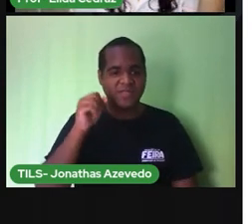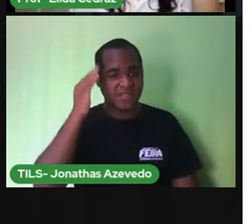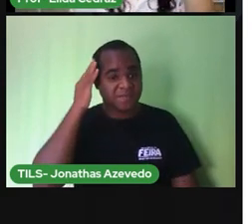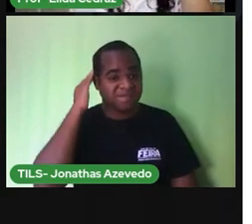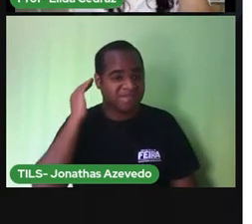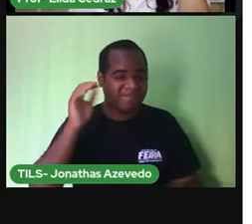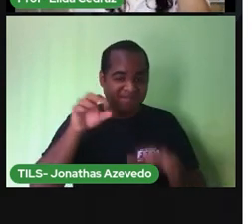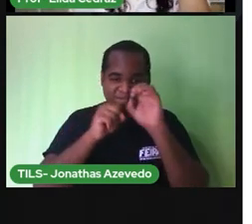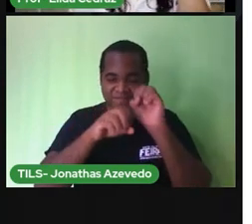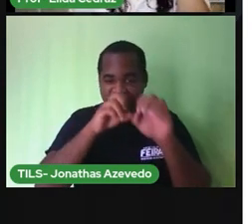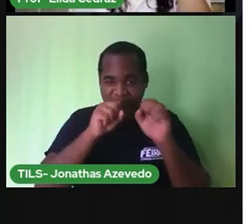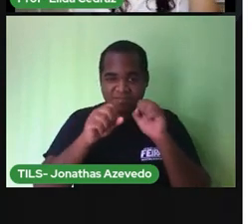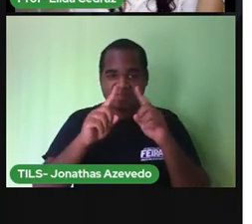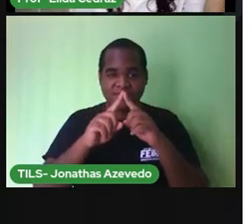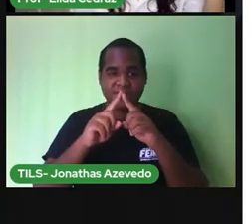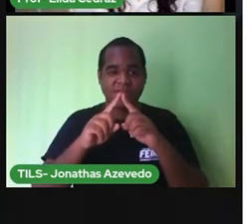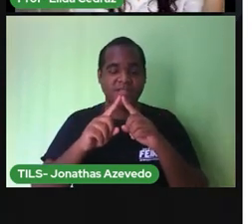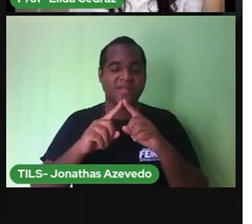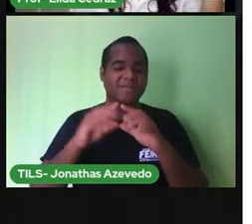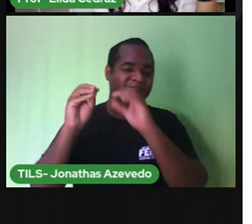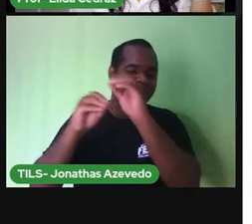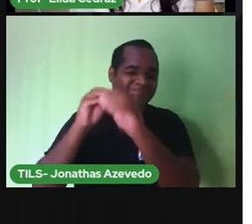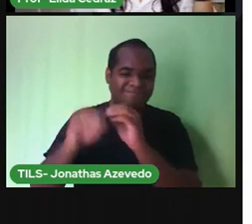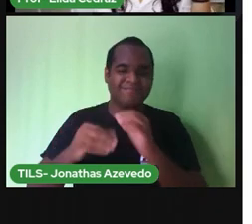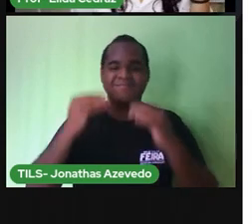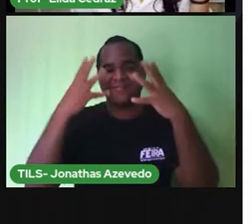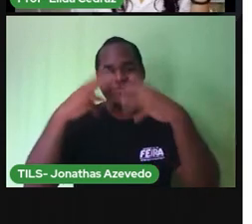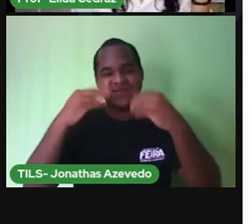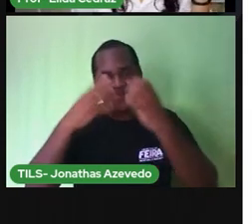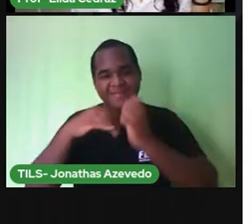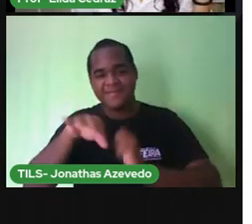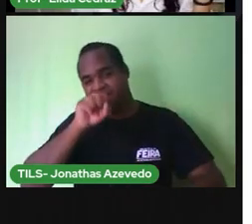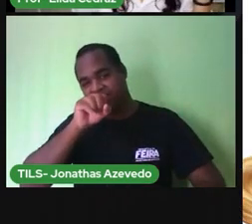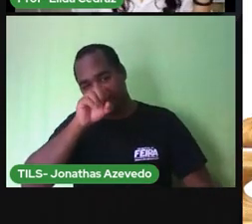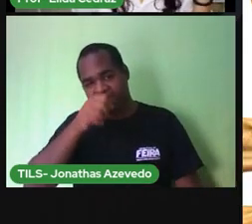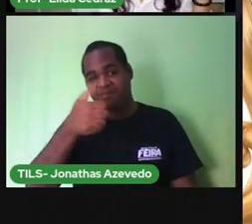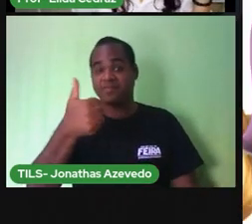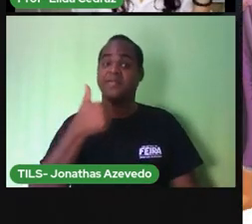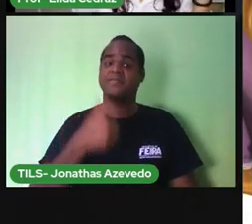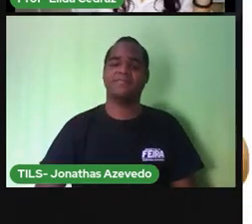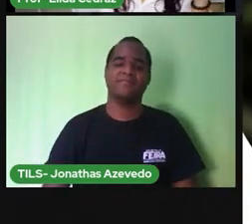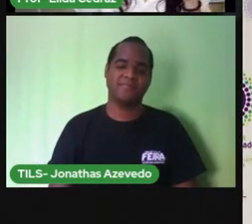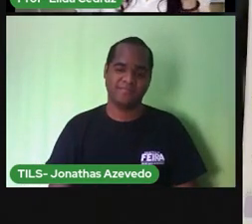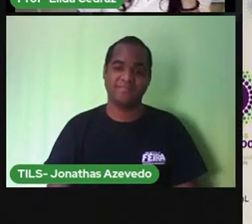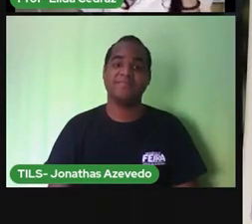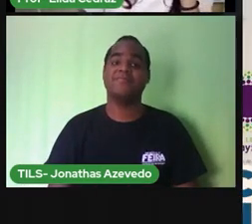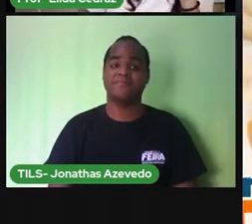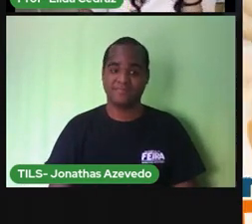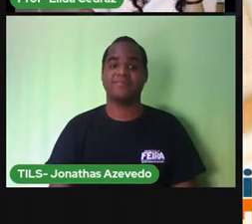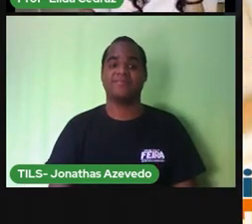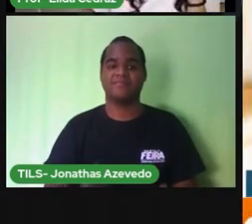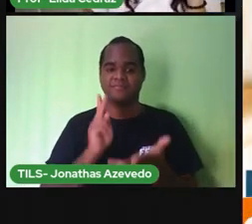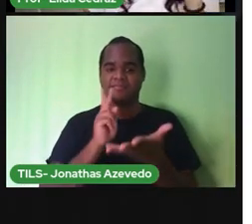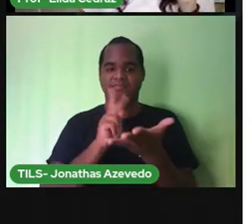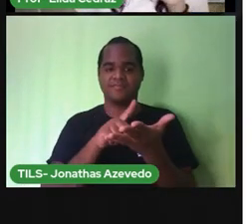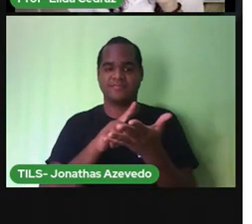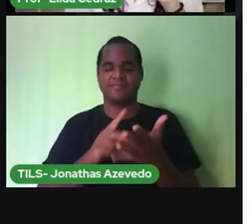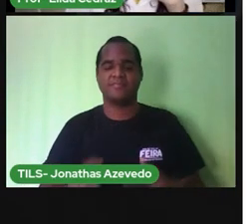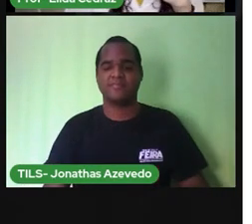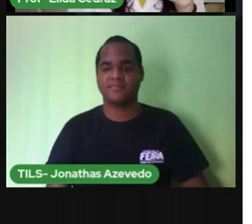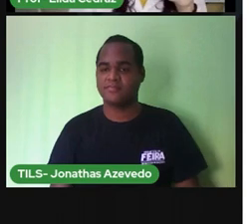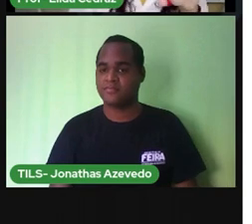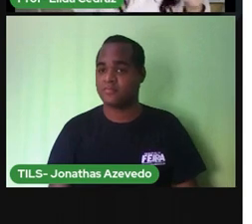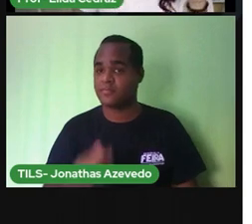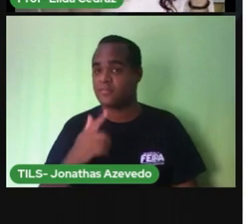sala as flores chega assim, beija, faz, ô que menino cheiroso, meu Deus. Não é verdade? E um